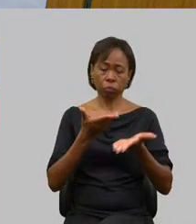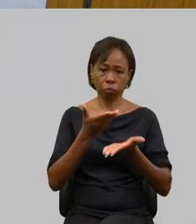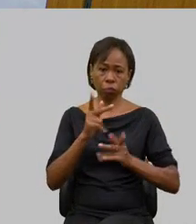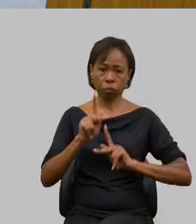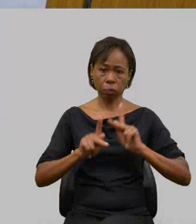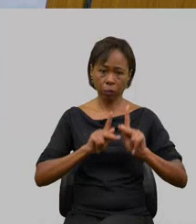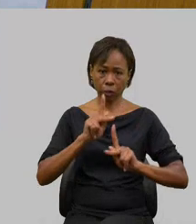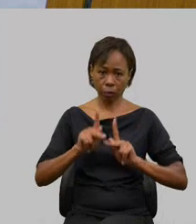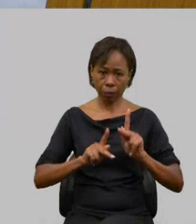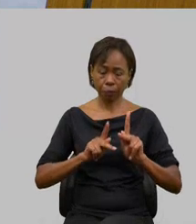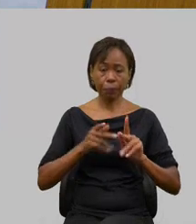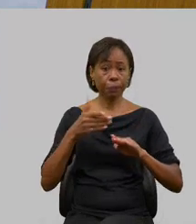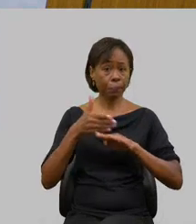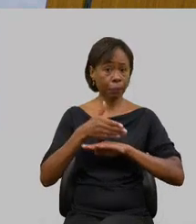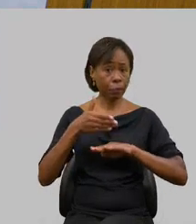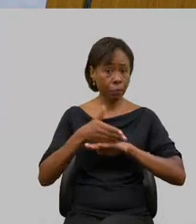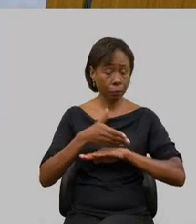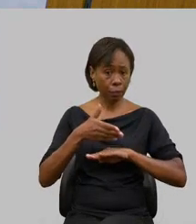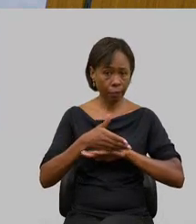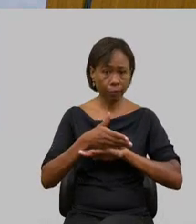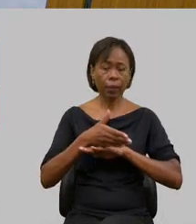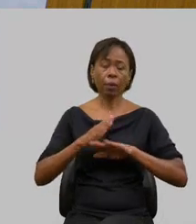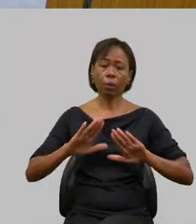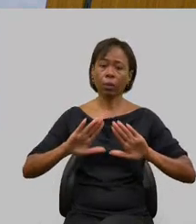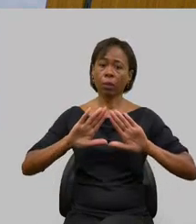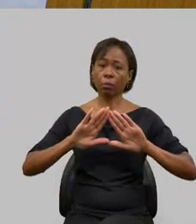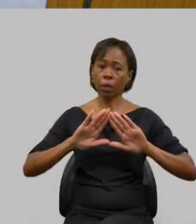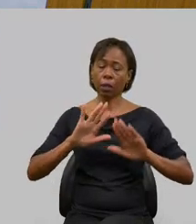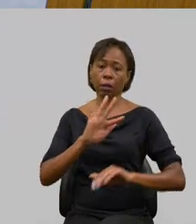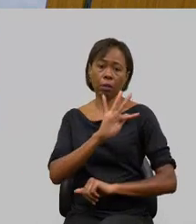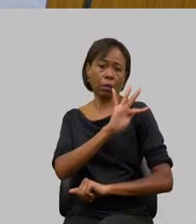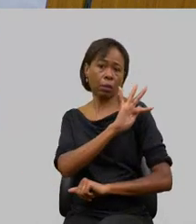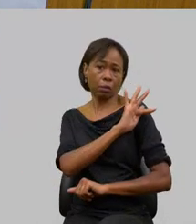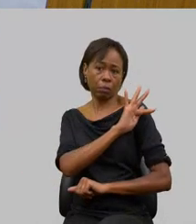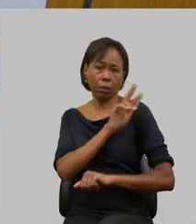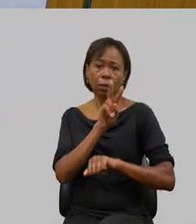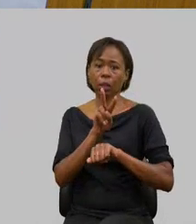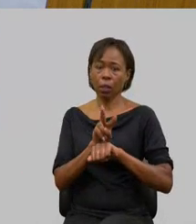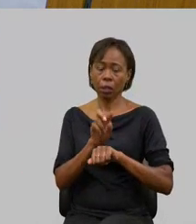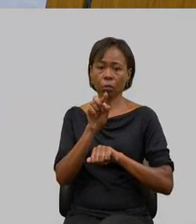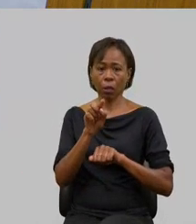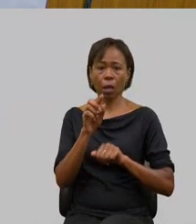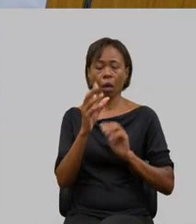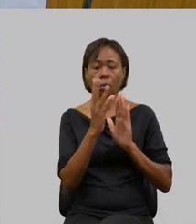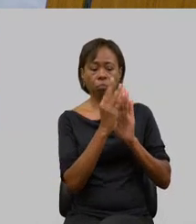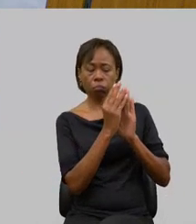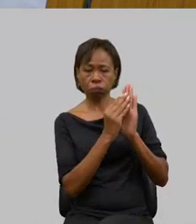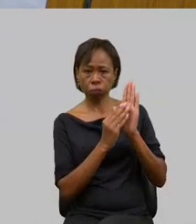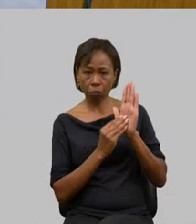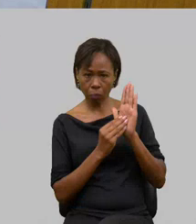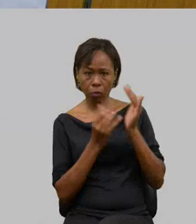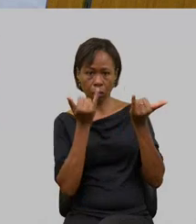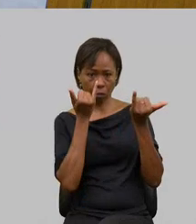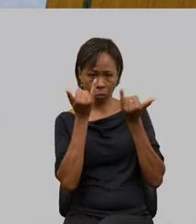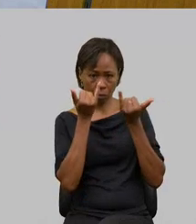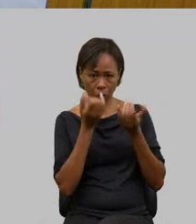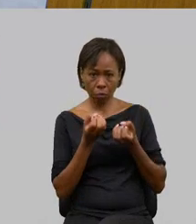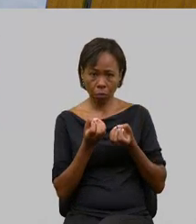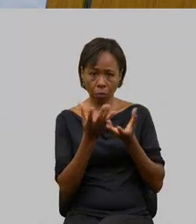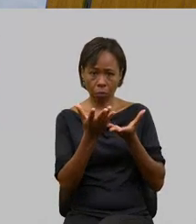o canal Assembleia Fiscaliza para receber o conteúdo exclusivo sobre as reuniões no seu WhatsApp